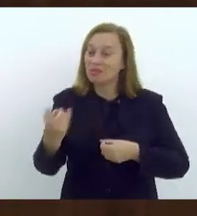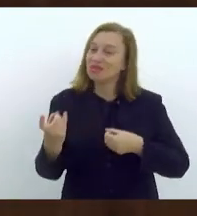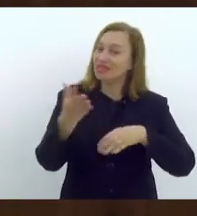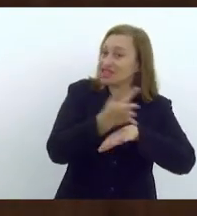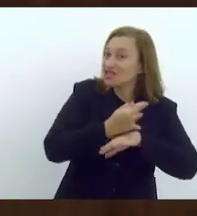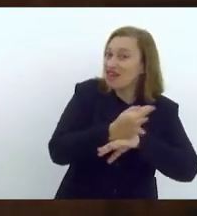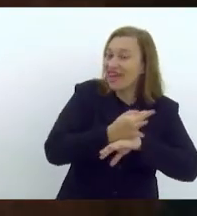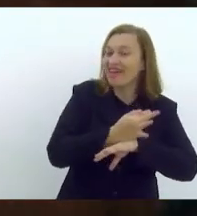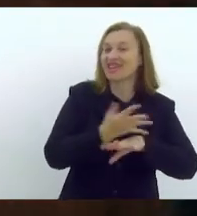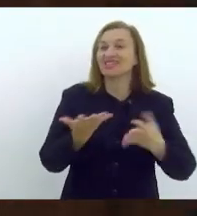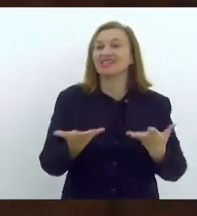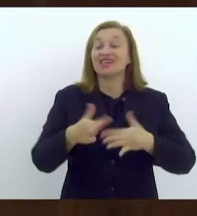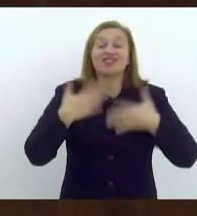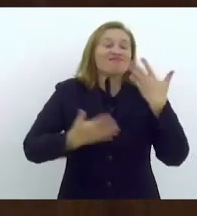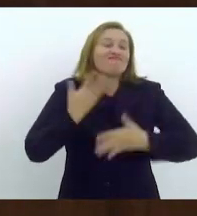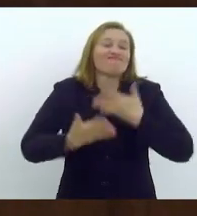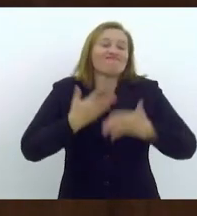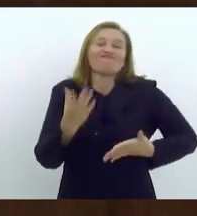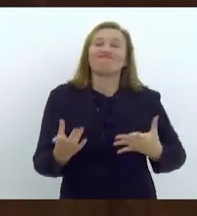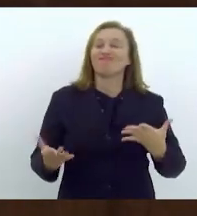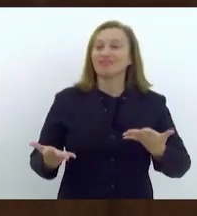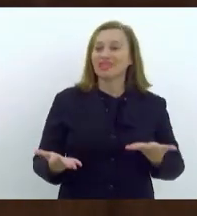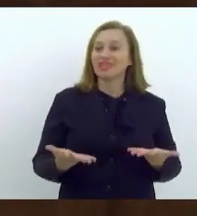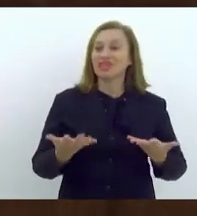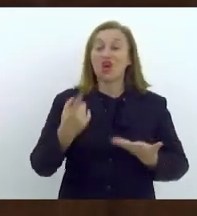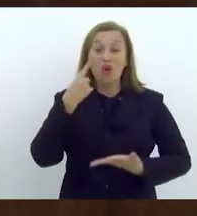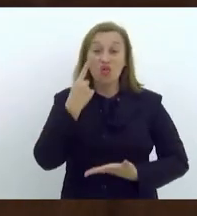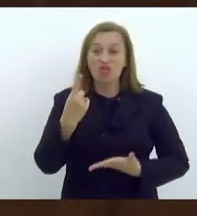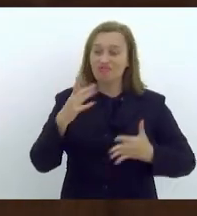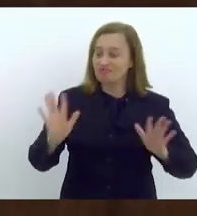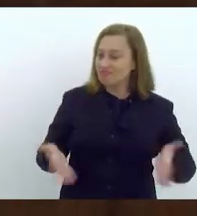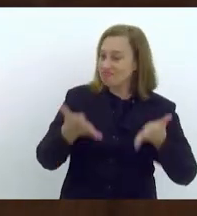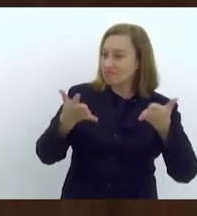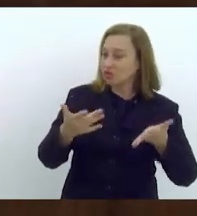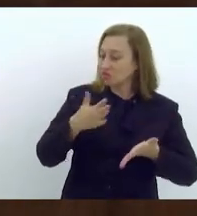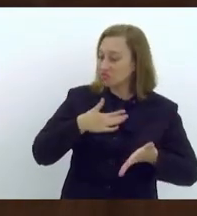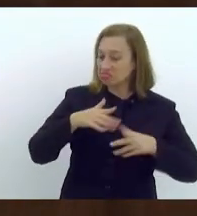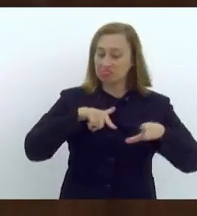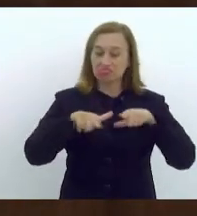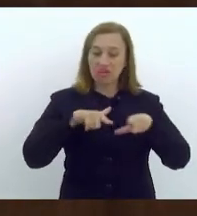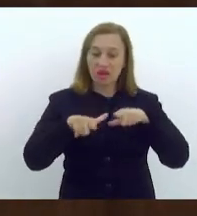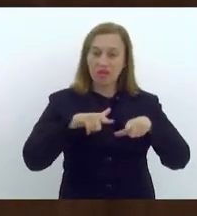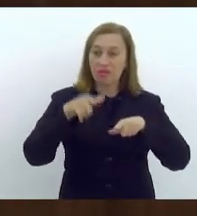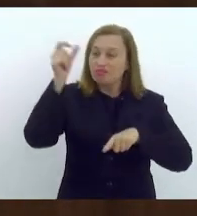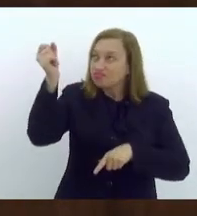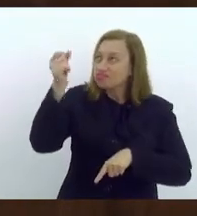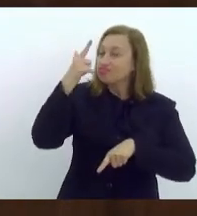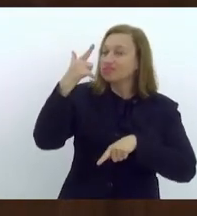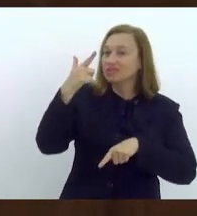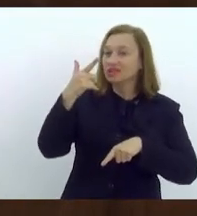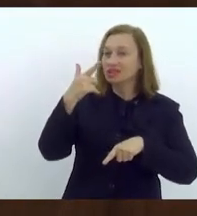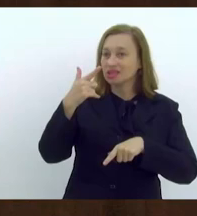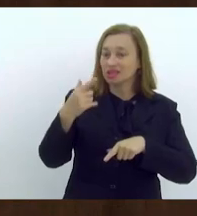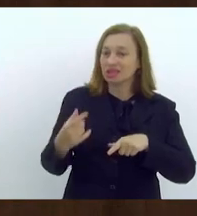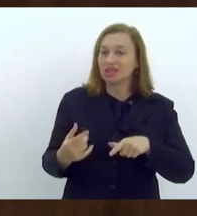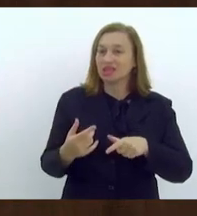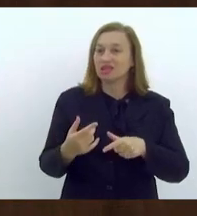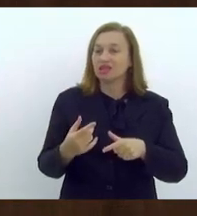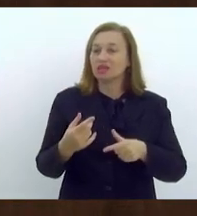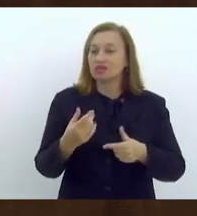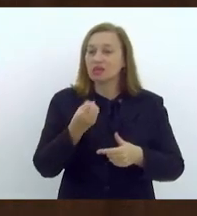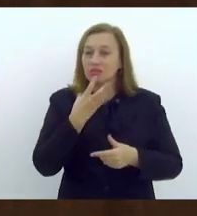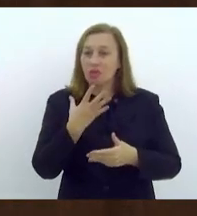e é com grande satisfação que eu vejo uma iniciativa do meu mandato inspirar realizações para a população.